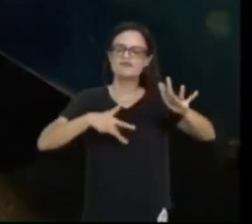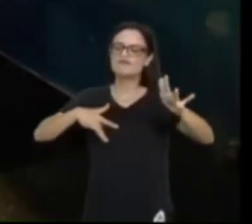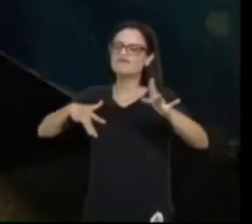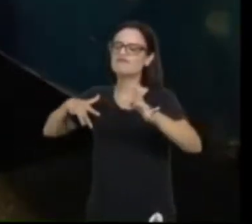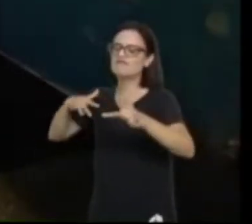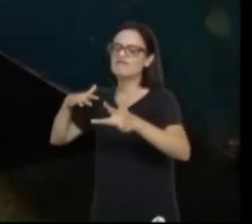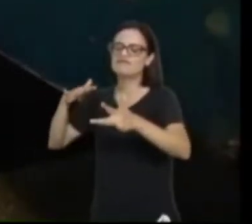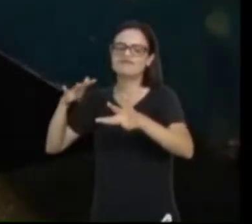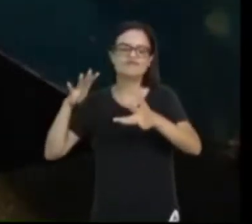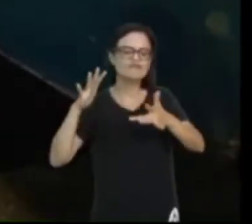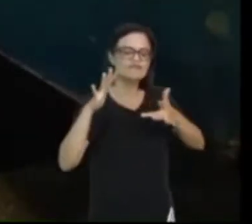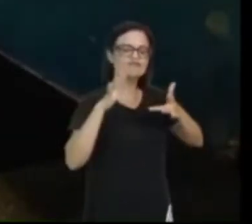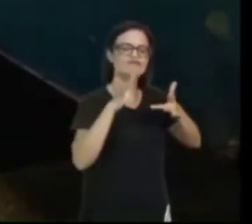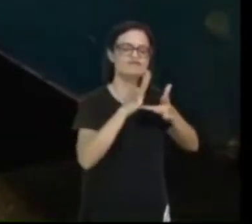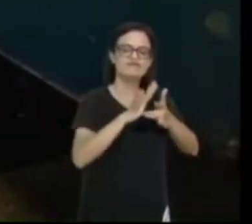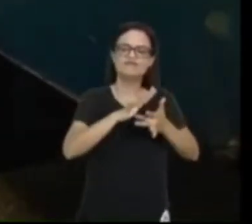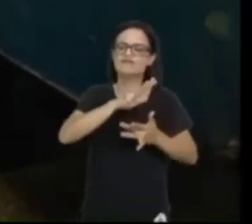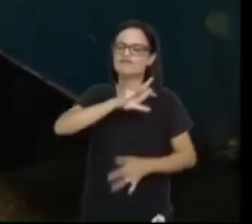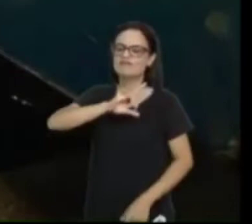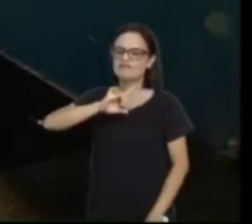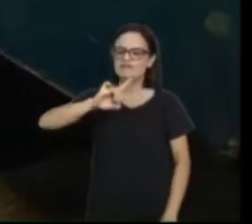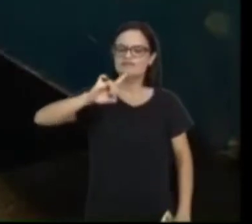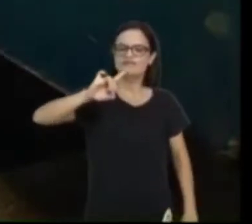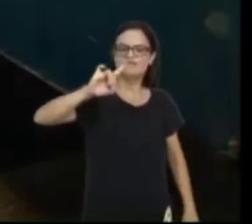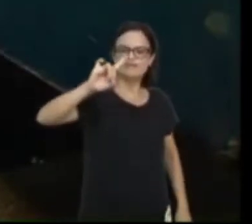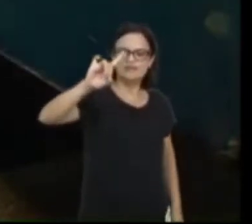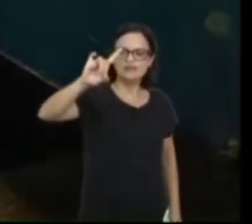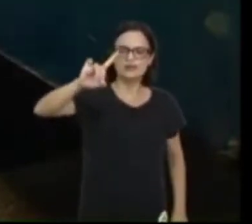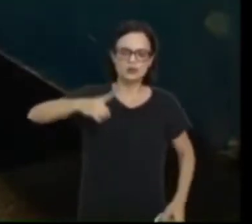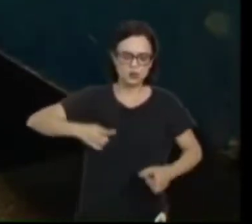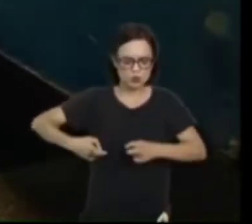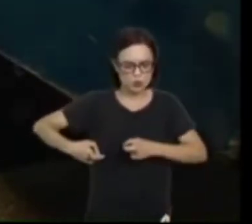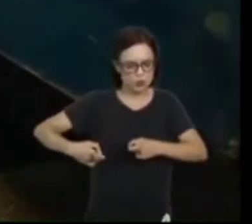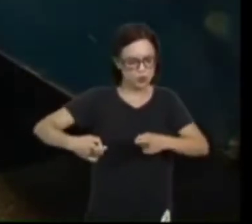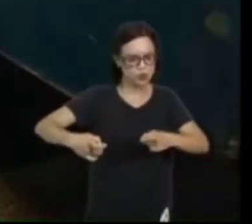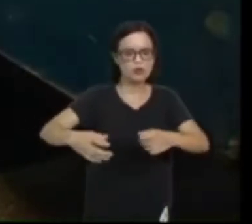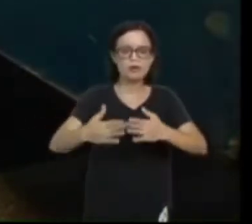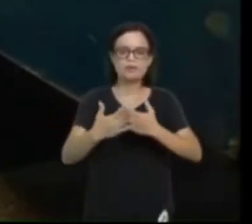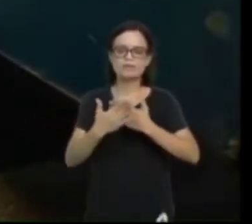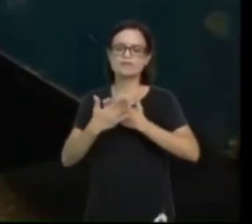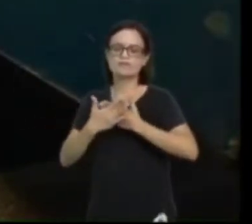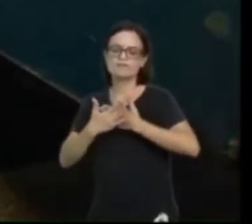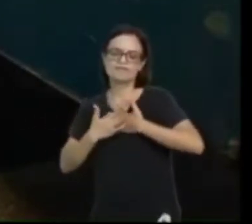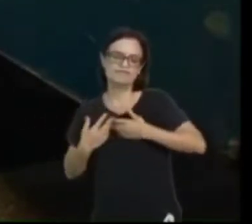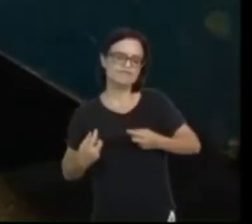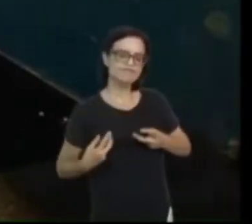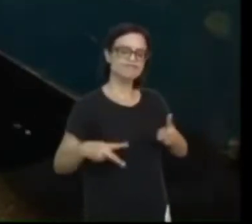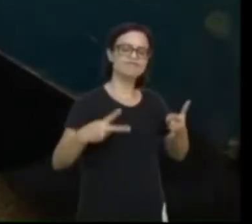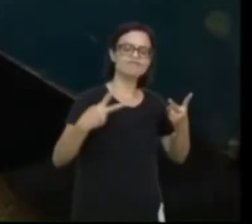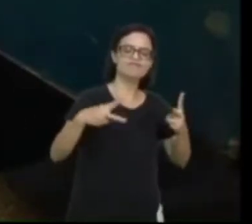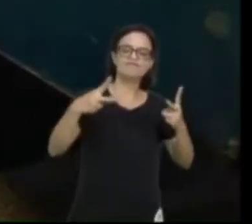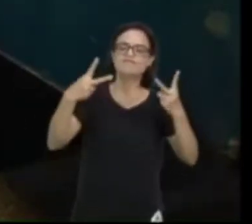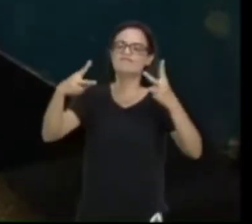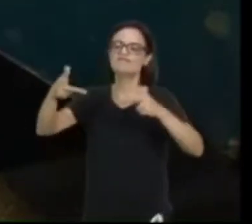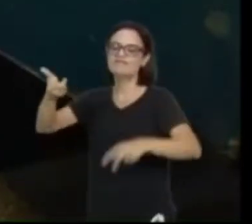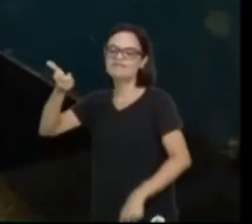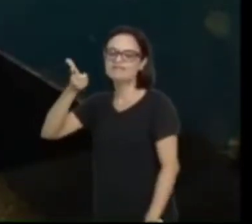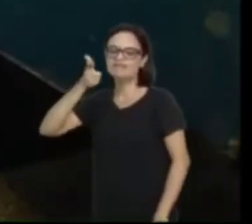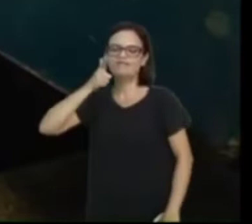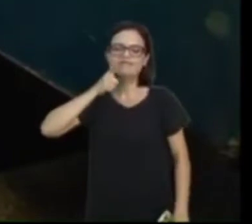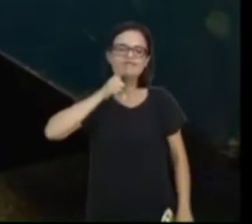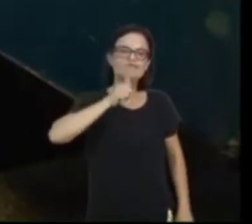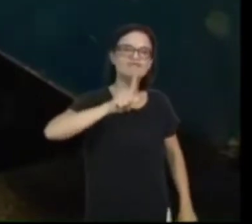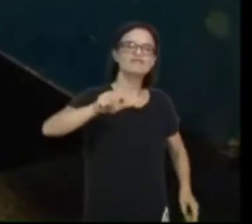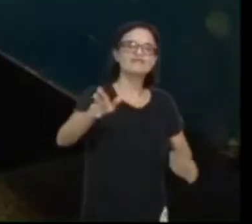Deus é reino que amou e a vitória conquistou